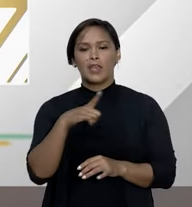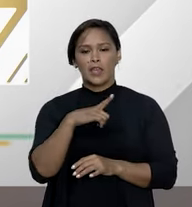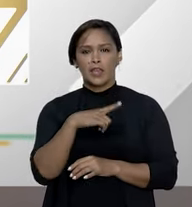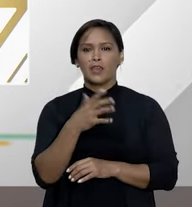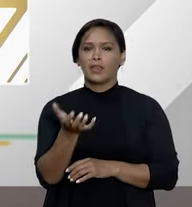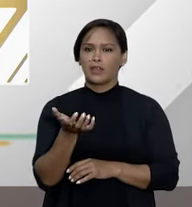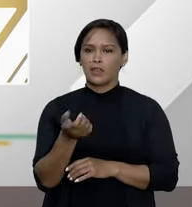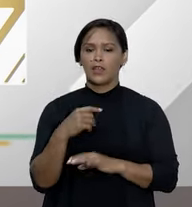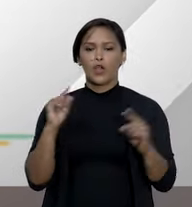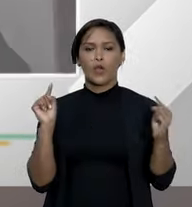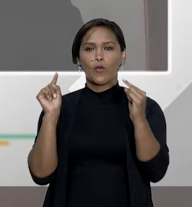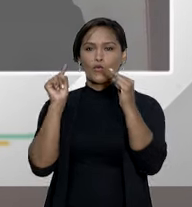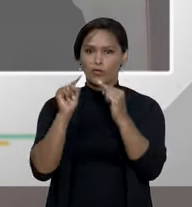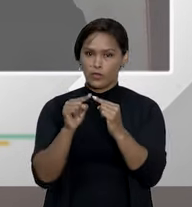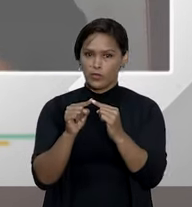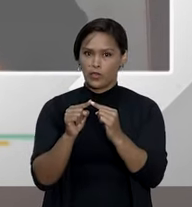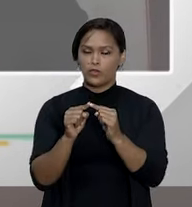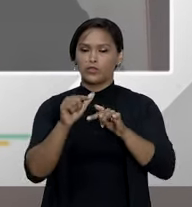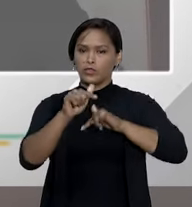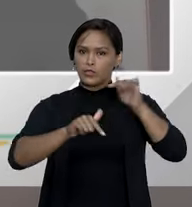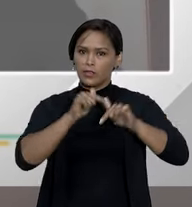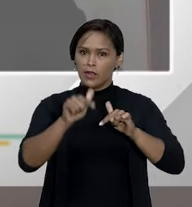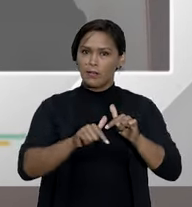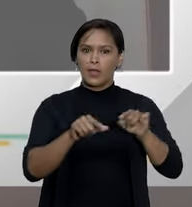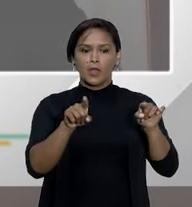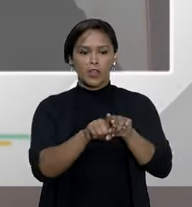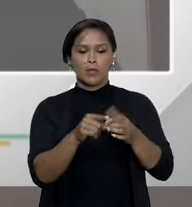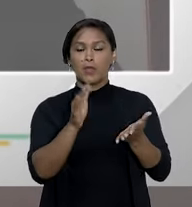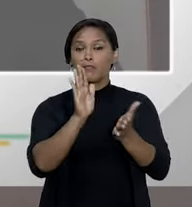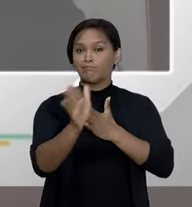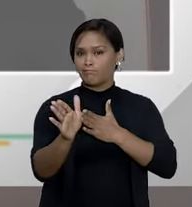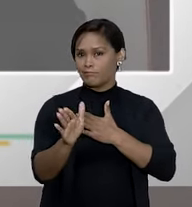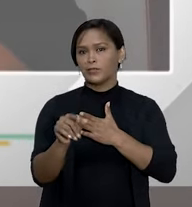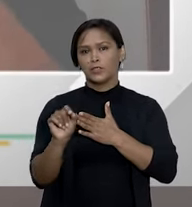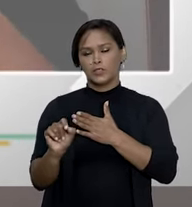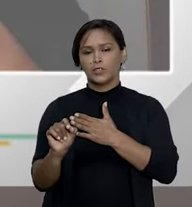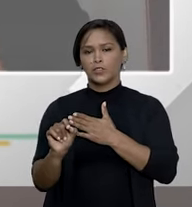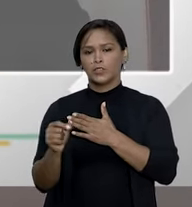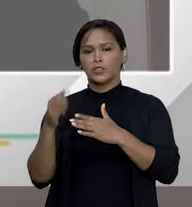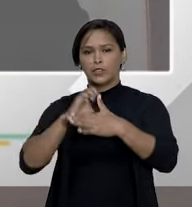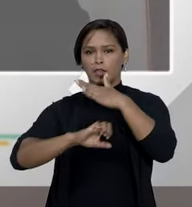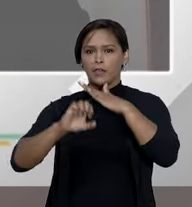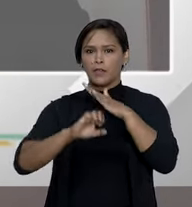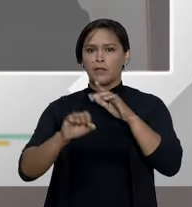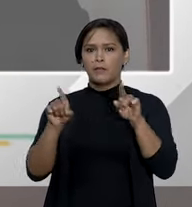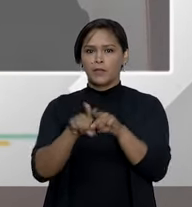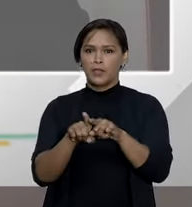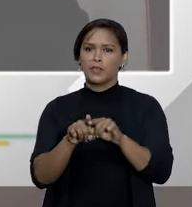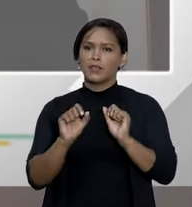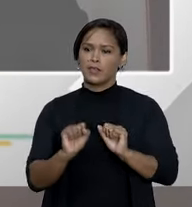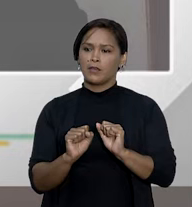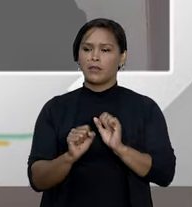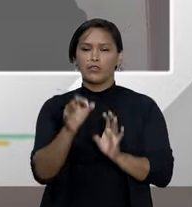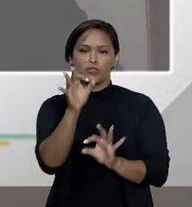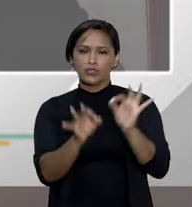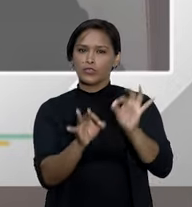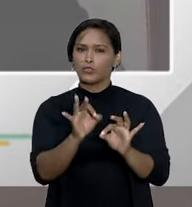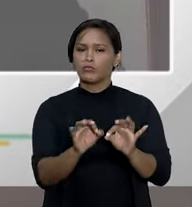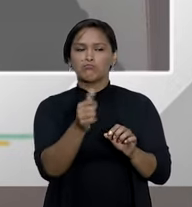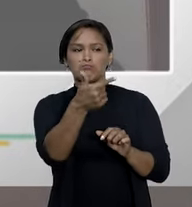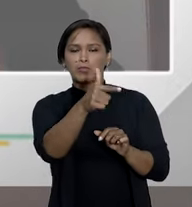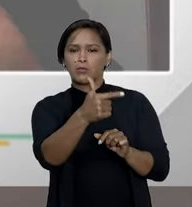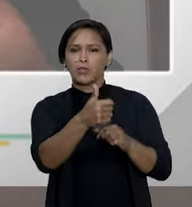mantenha o vínculo empregatício, como ele foi demitido, nesse caso até mesmo sem justa causa,